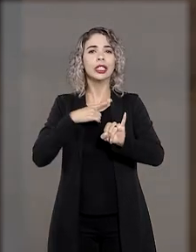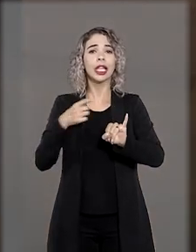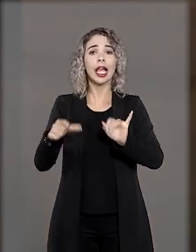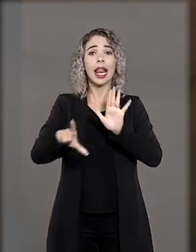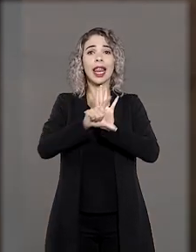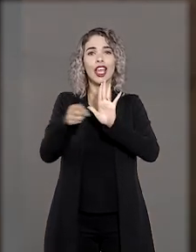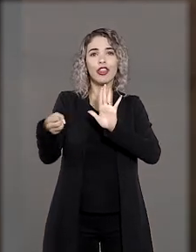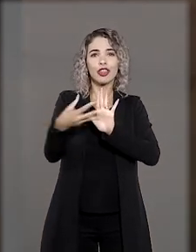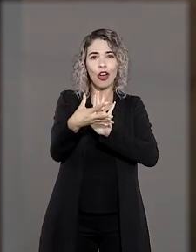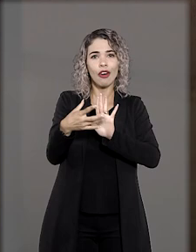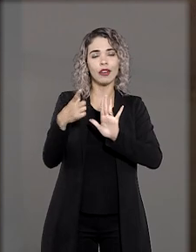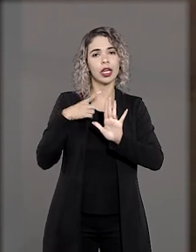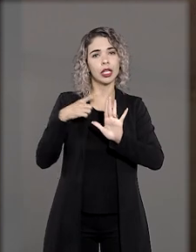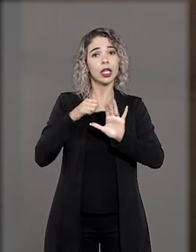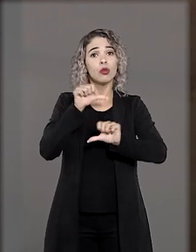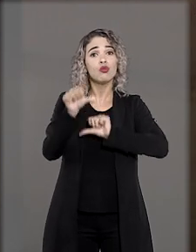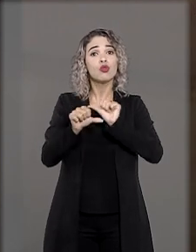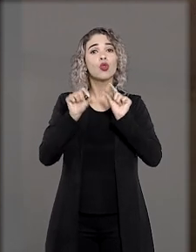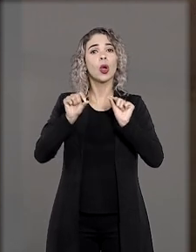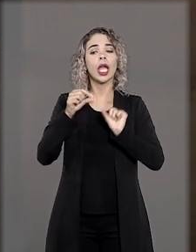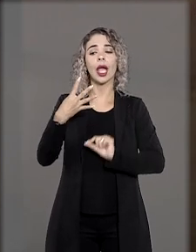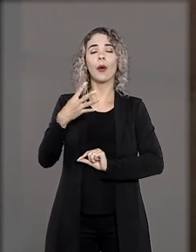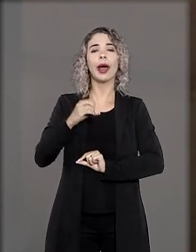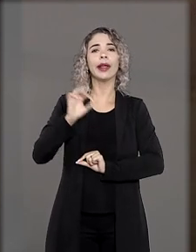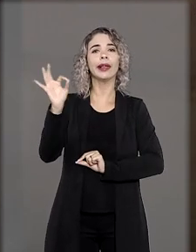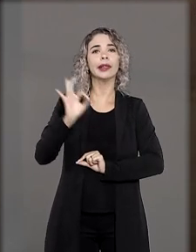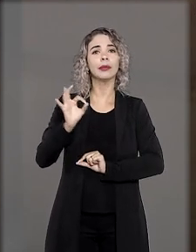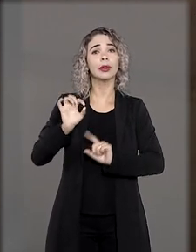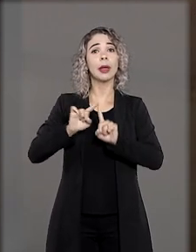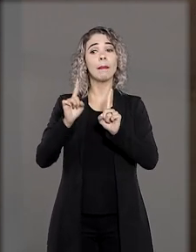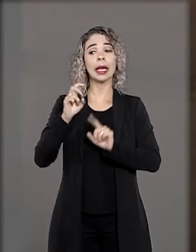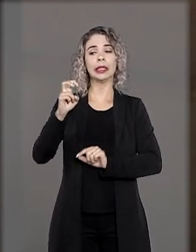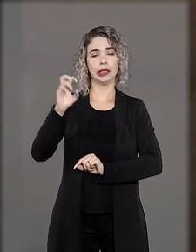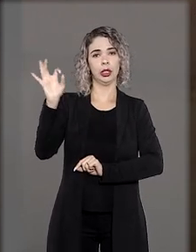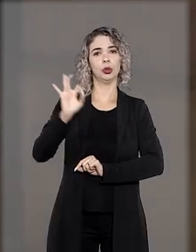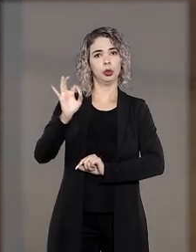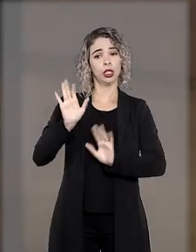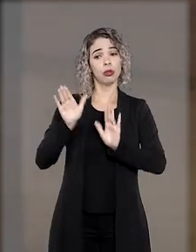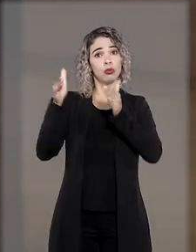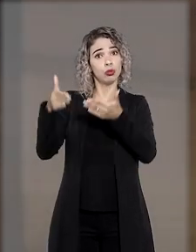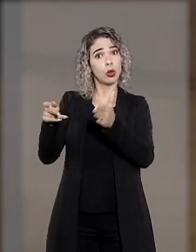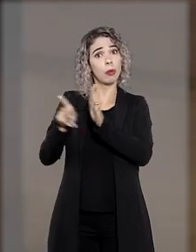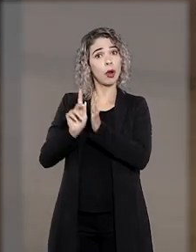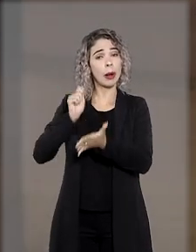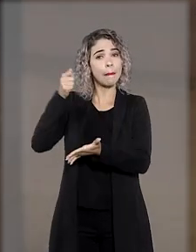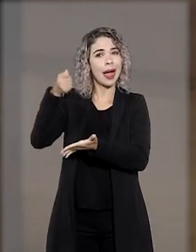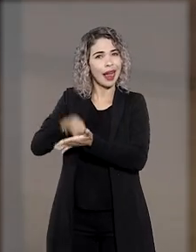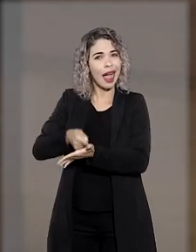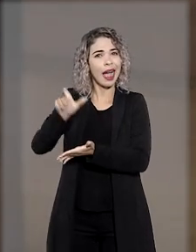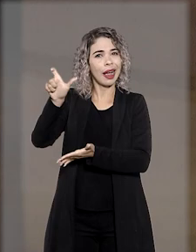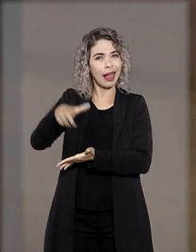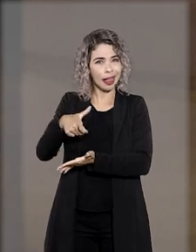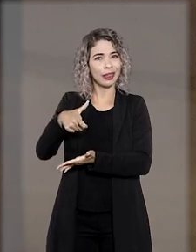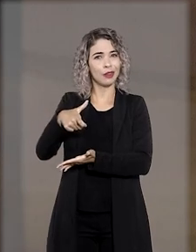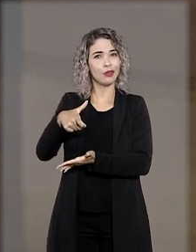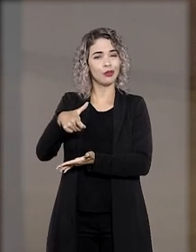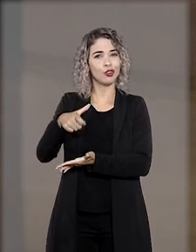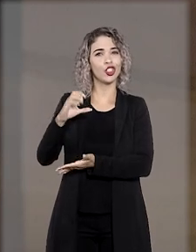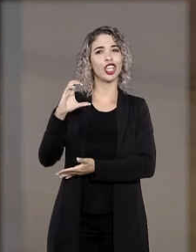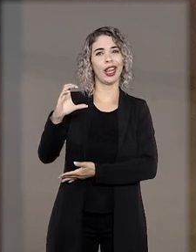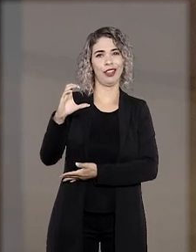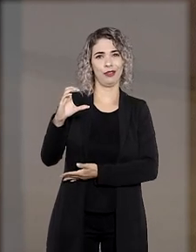publicação de uma nova lei, ficando então definida em 40%, sendo 5% destinado à amortização de despesas